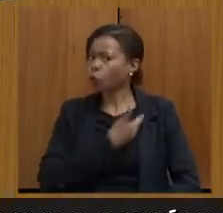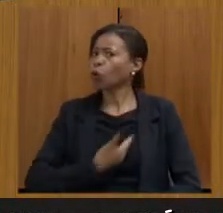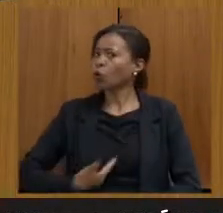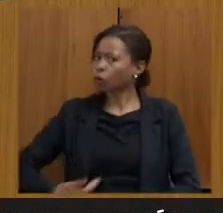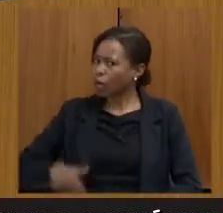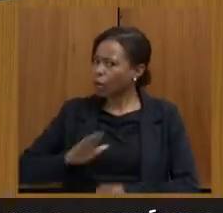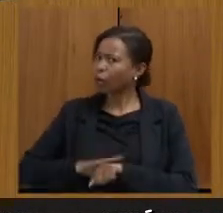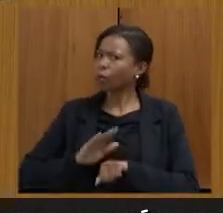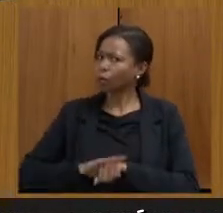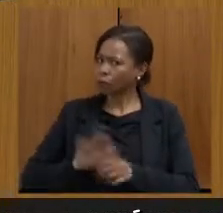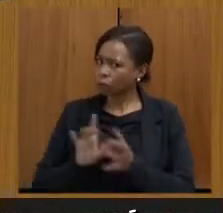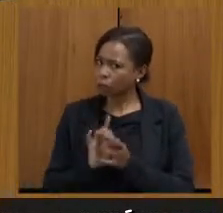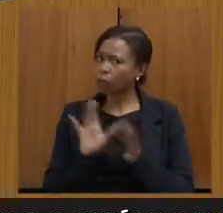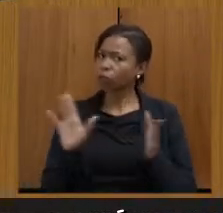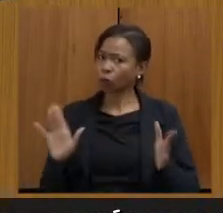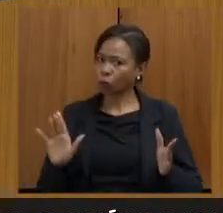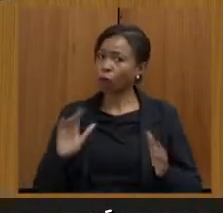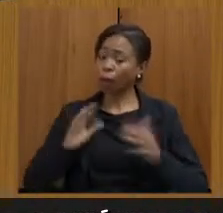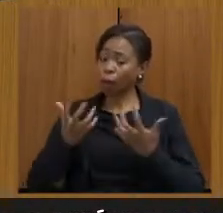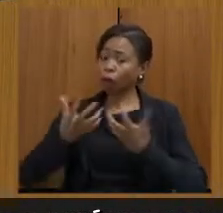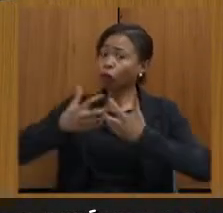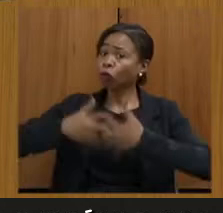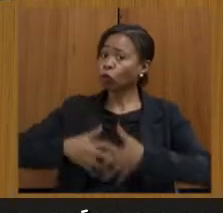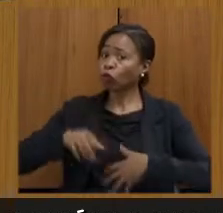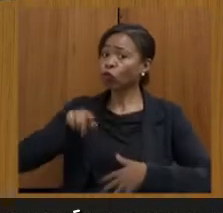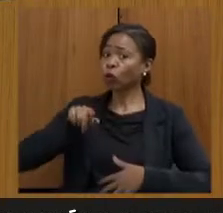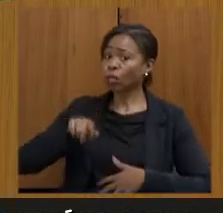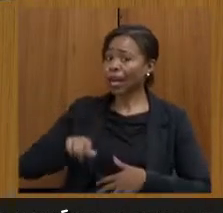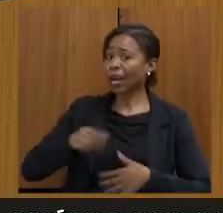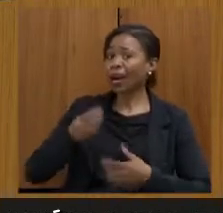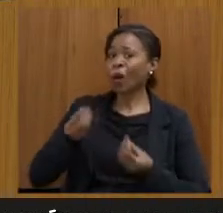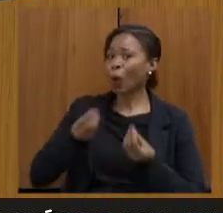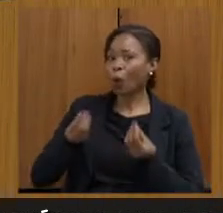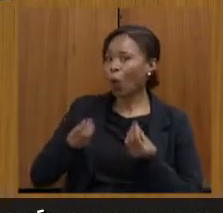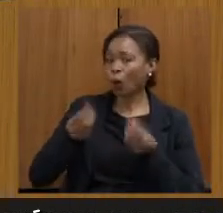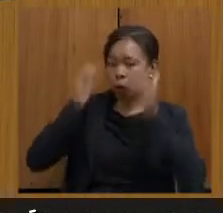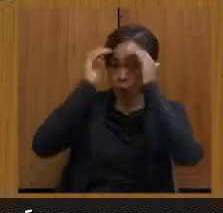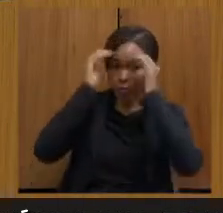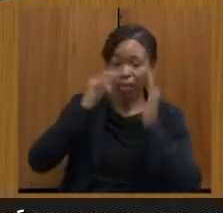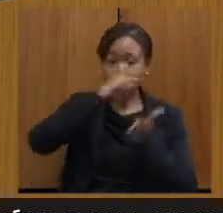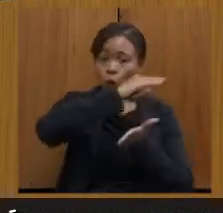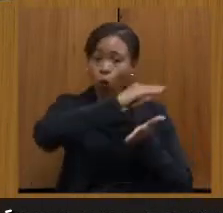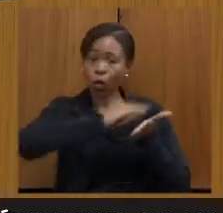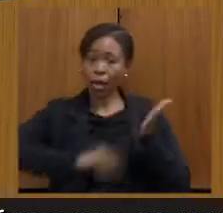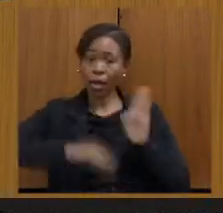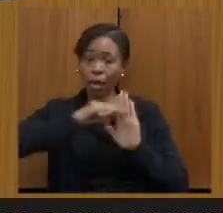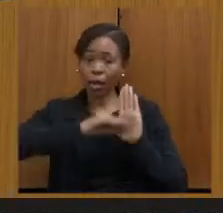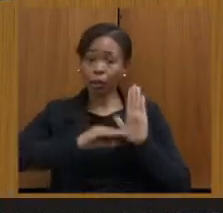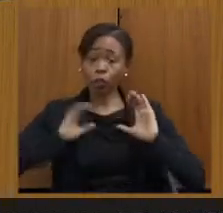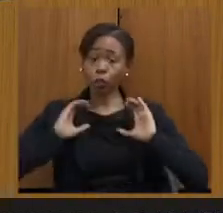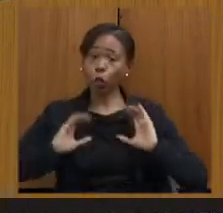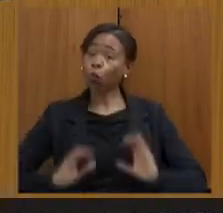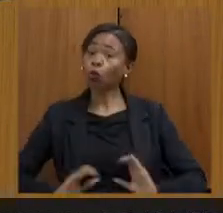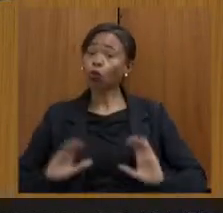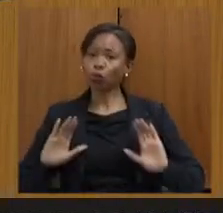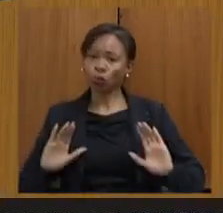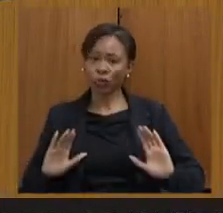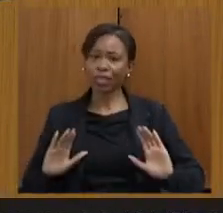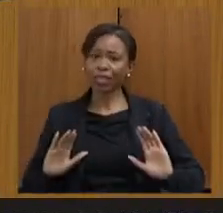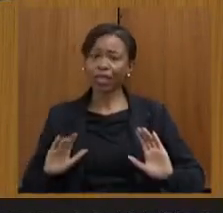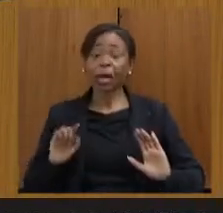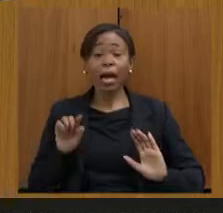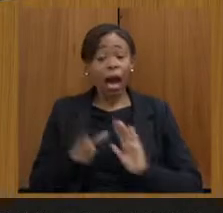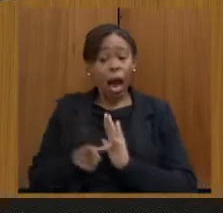a atuar via um termo de ajustamento de conduta. Até então, ela não estava em condições